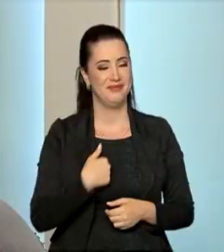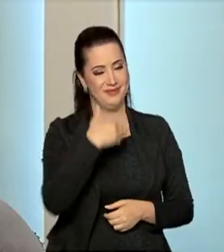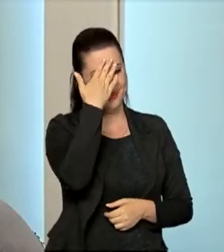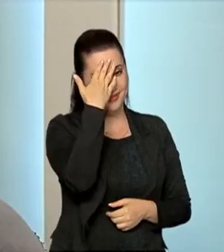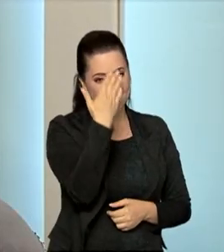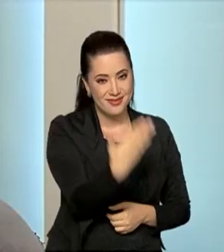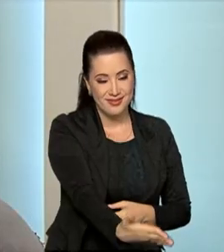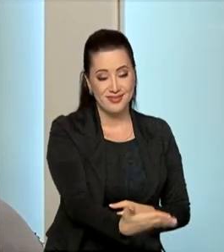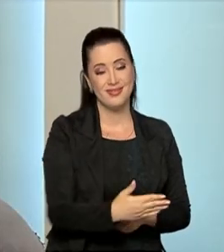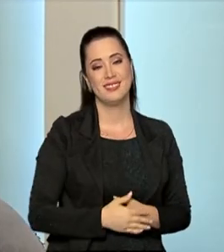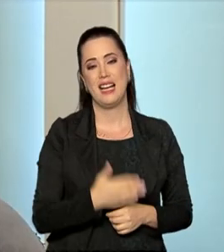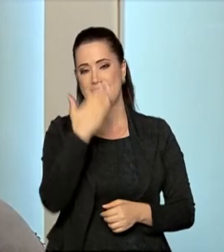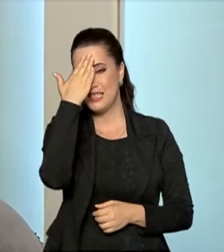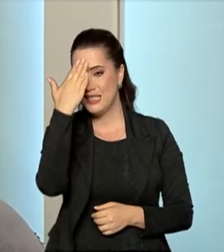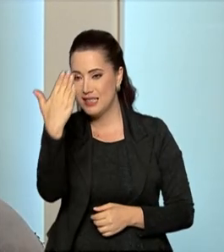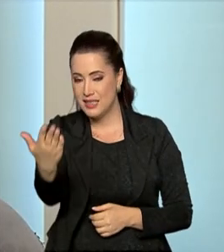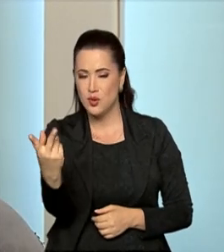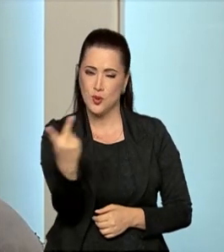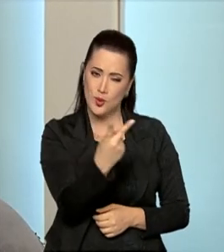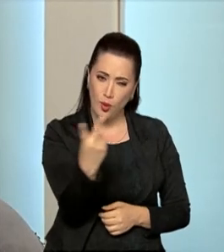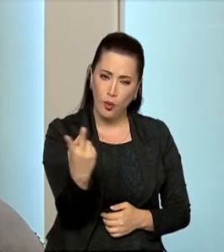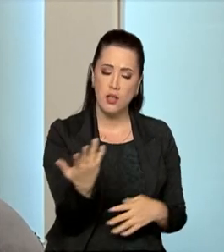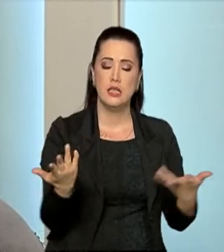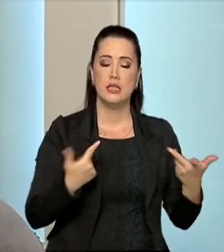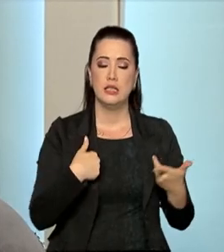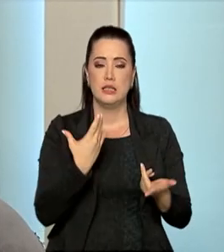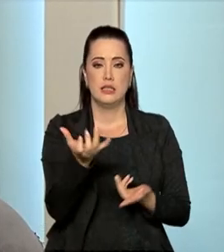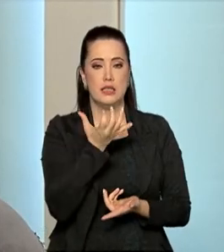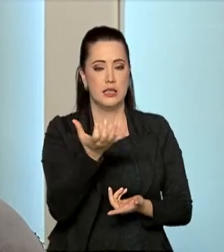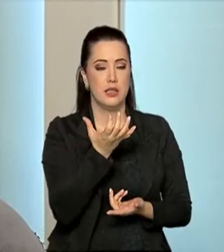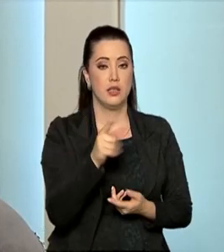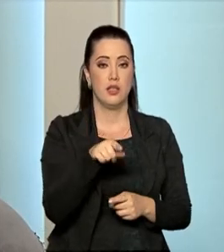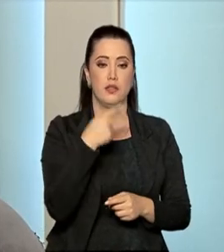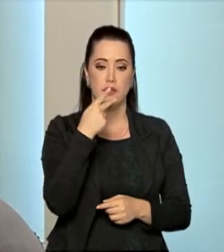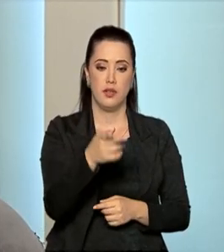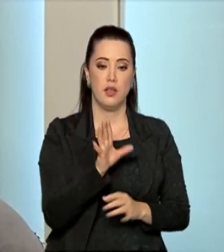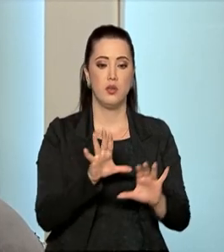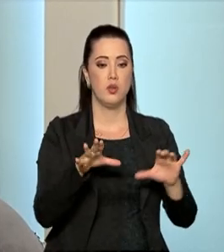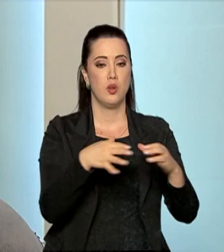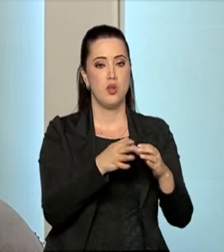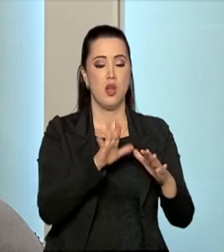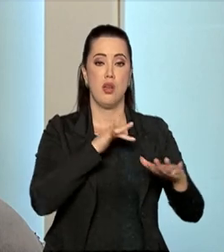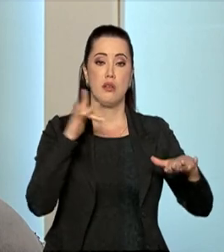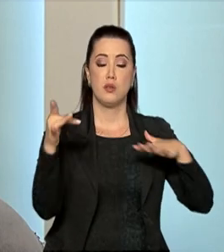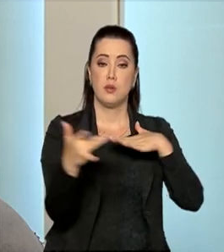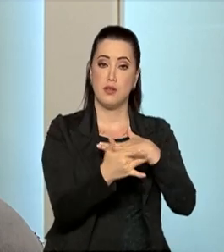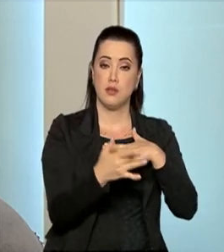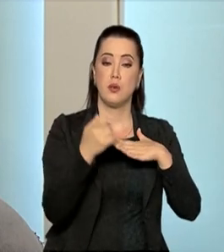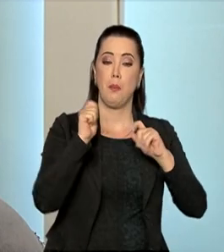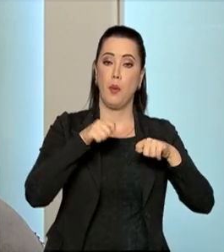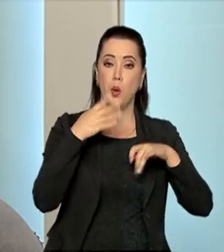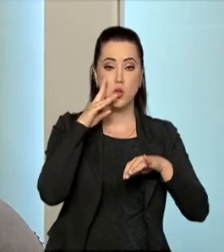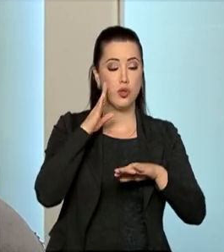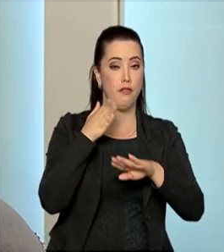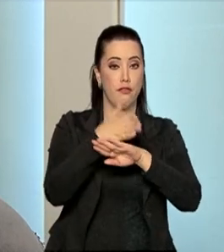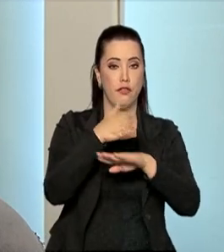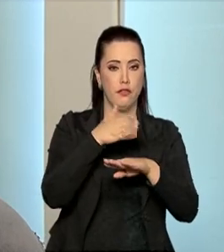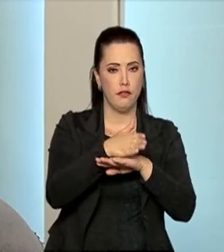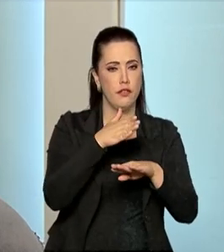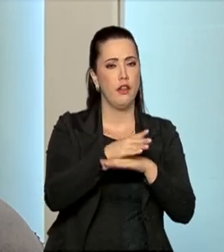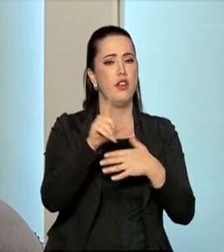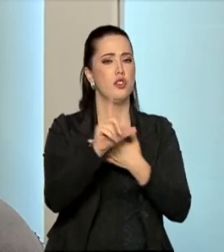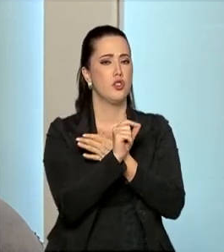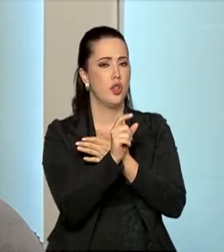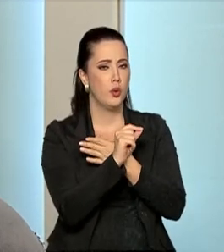Paulo. Eu que agradeço, agradeço também a Catiúcia e deixar aí a rede de acesso da FUNAI, a rede social, o Twitter, o